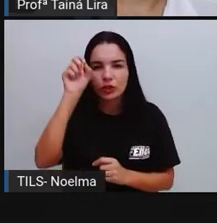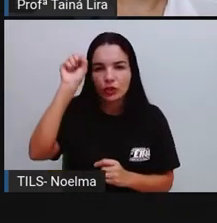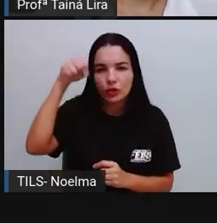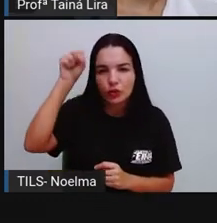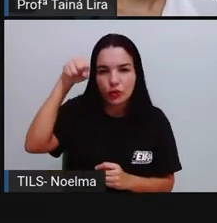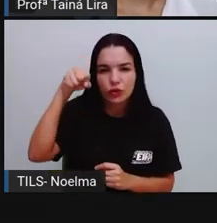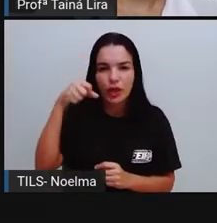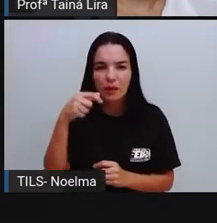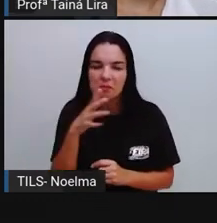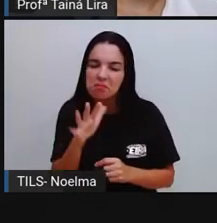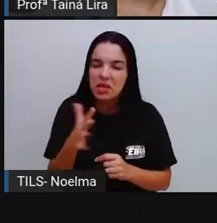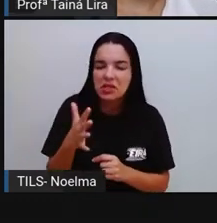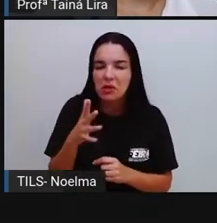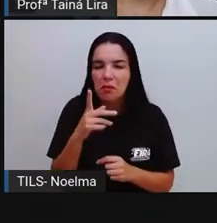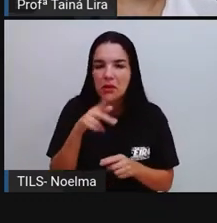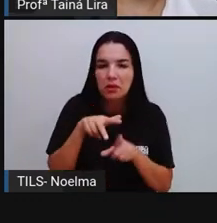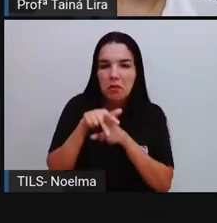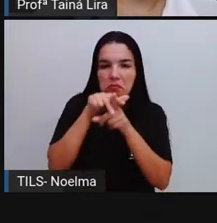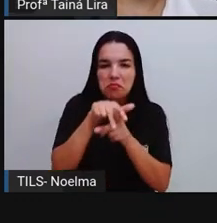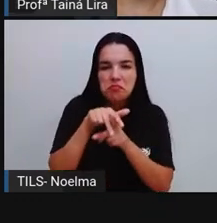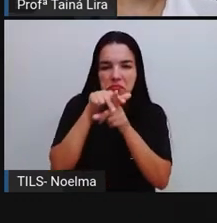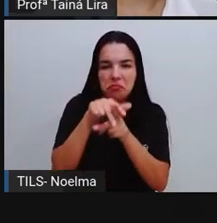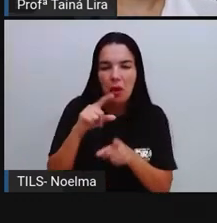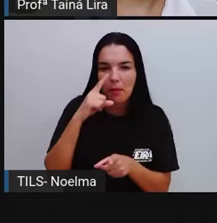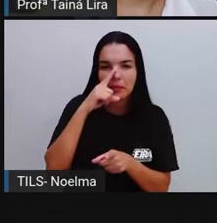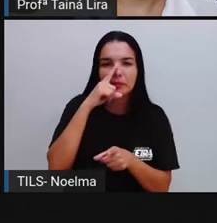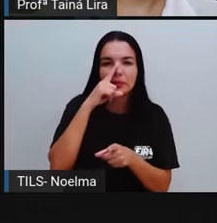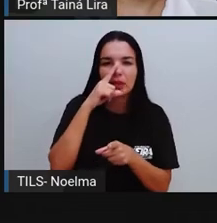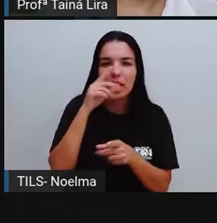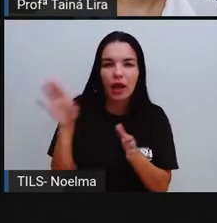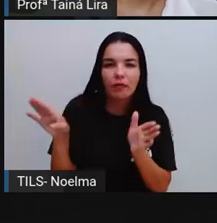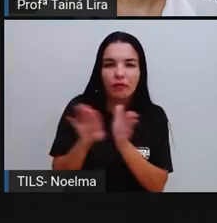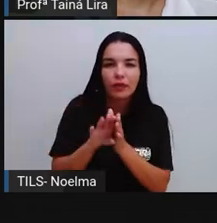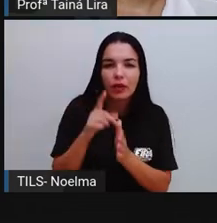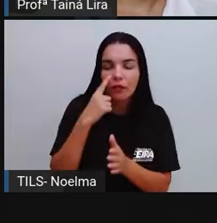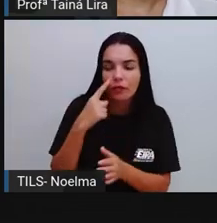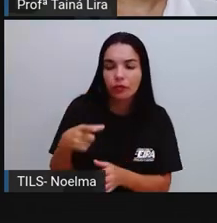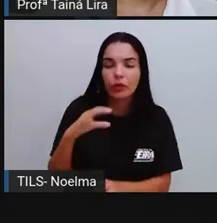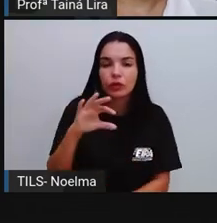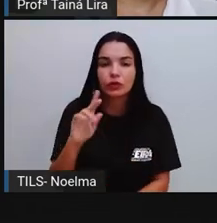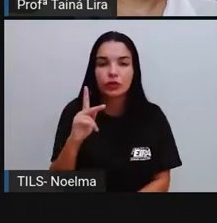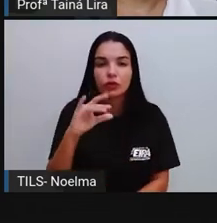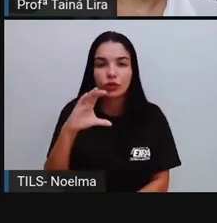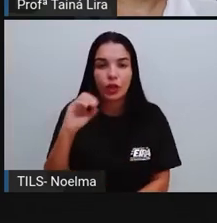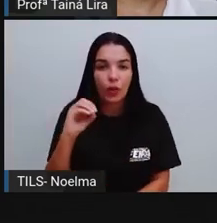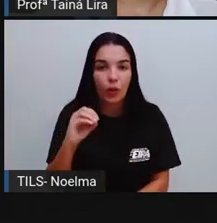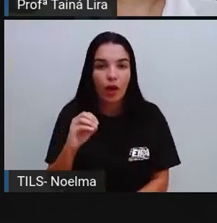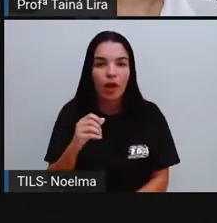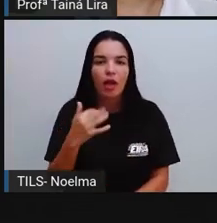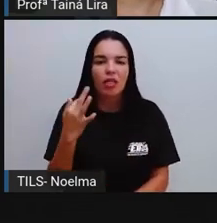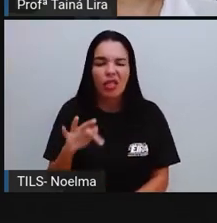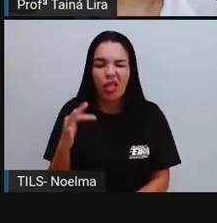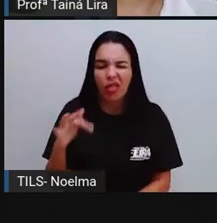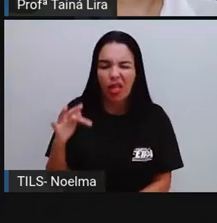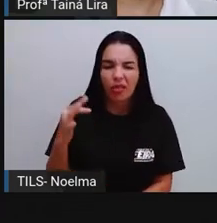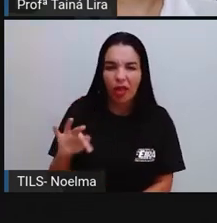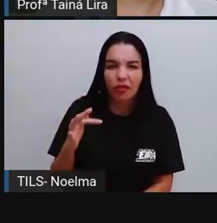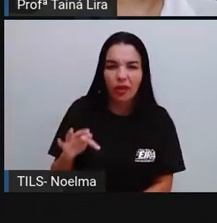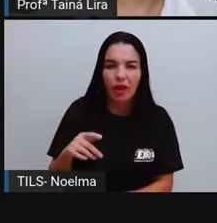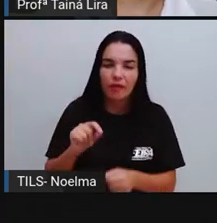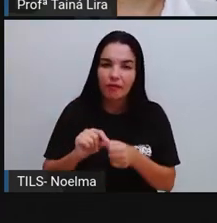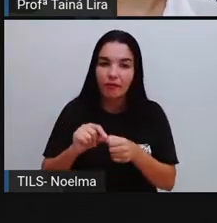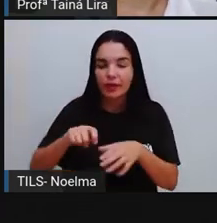bucho, Fechou a porta do chalé, E fez um chá, Para o seu Chico, Muito cheio de